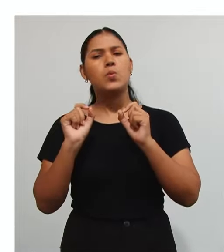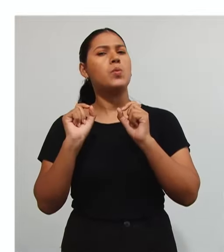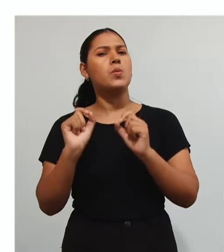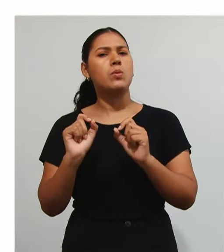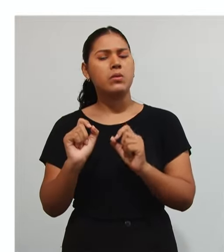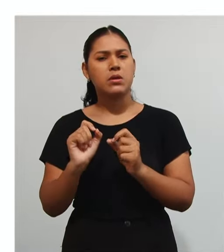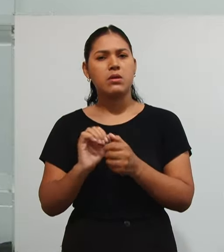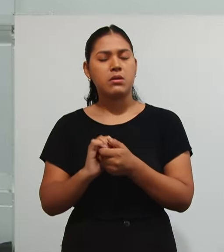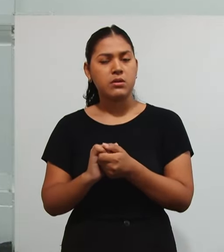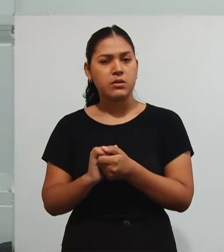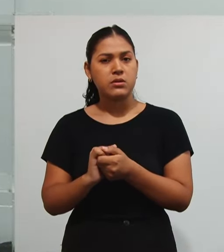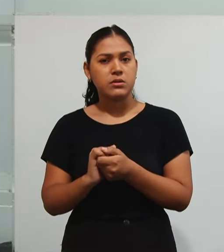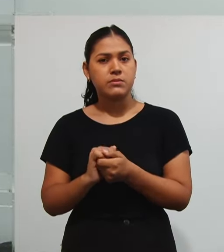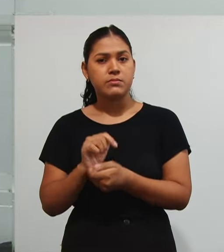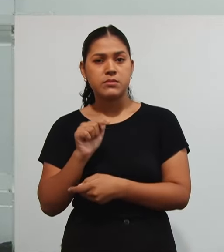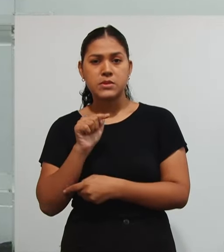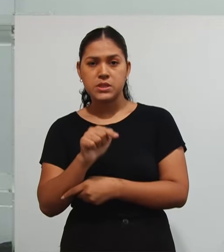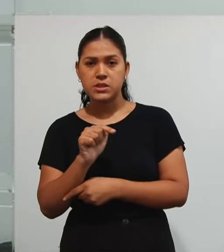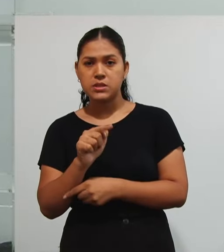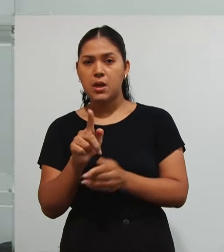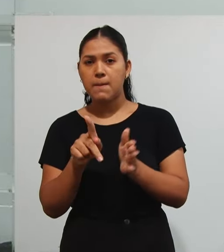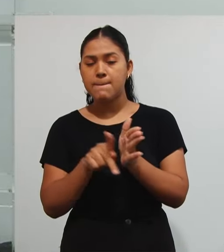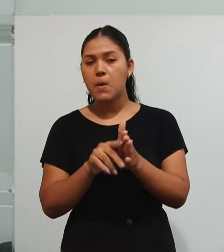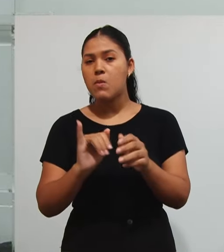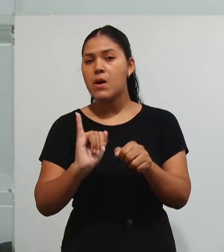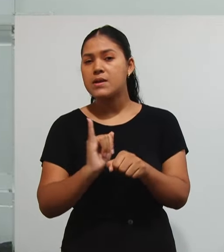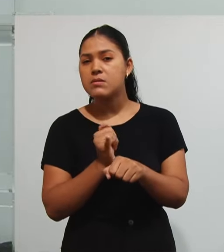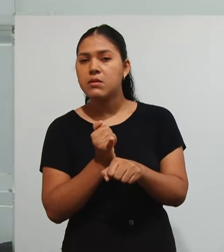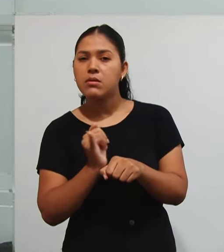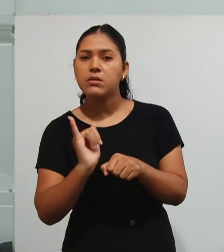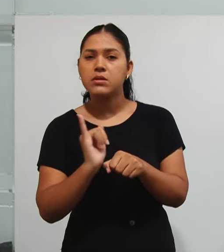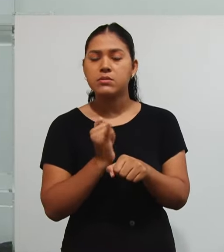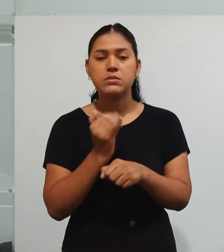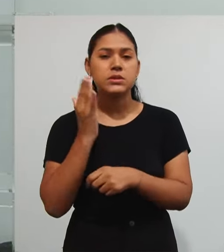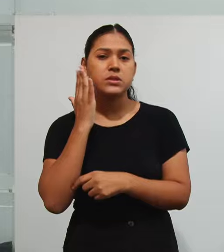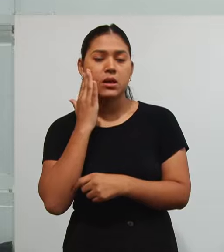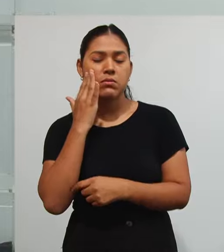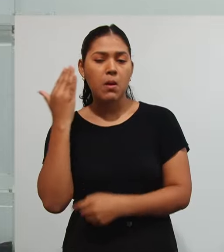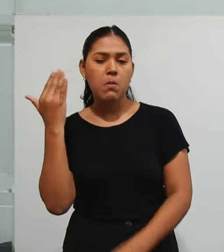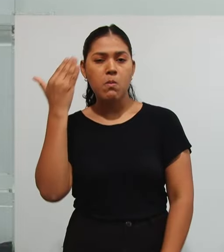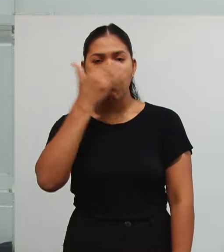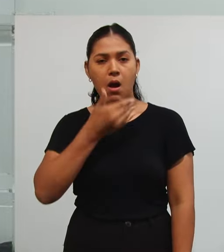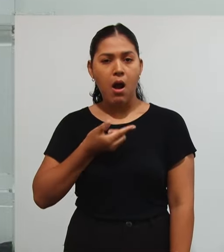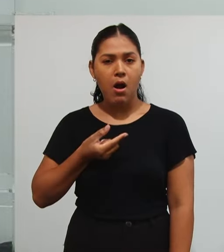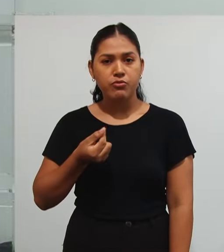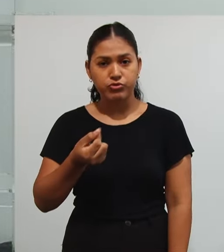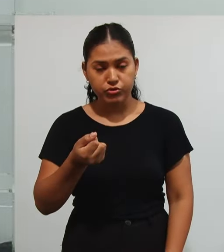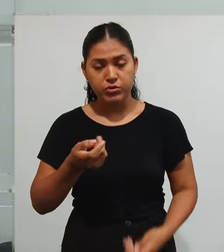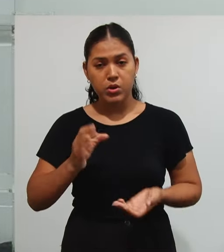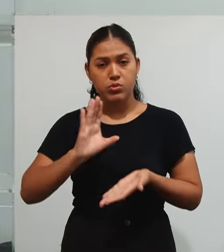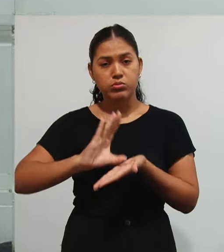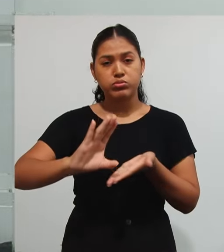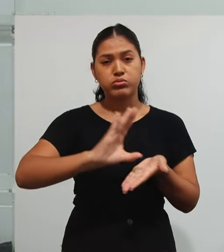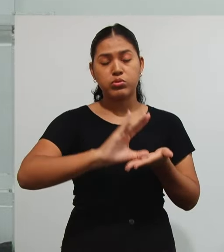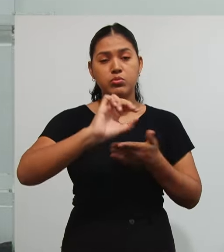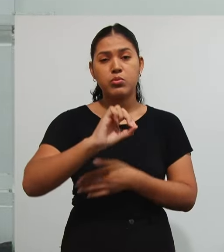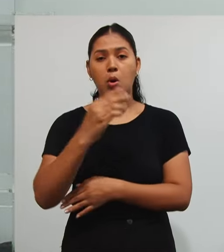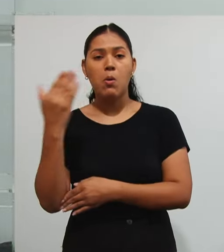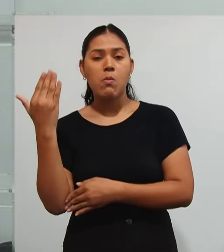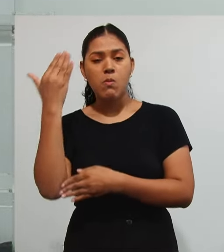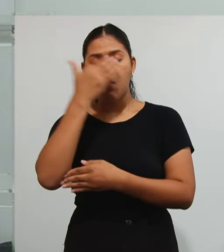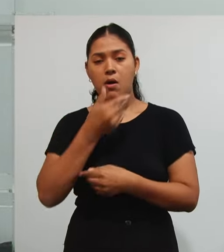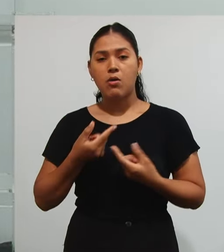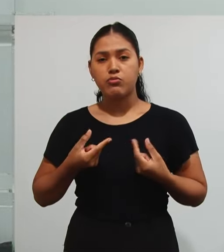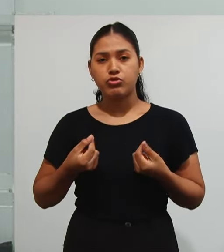Está A Instrumentalização Da prestação De contas É aqui Através Desse